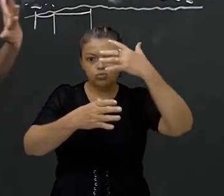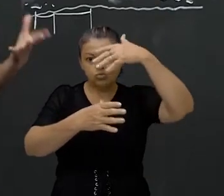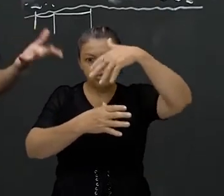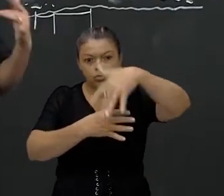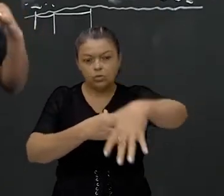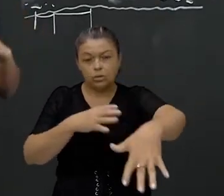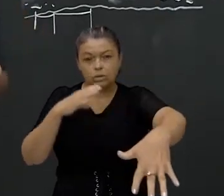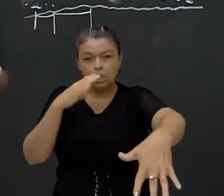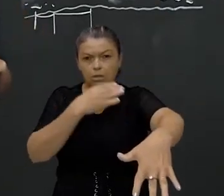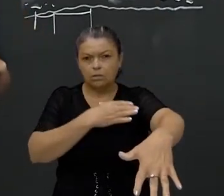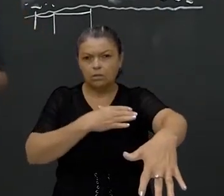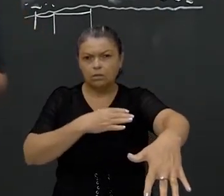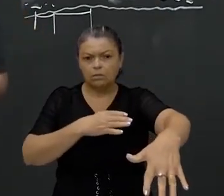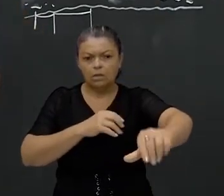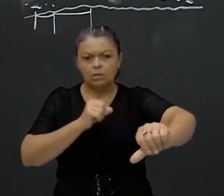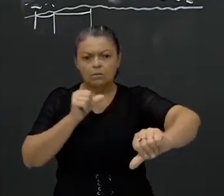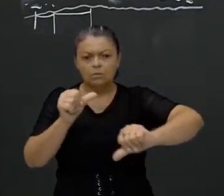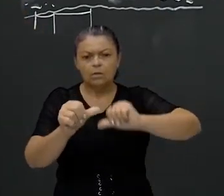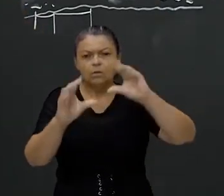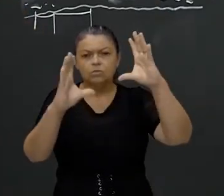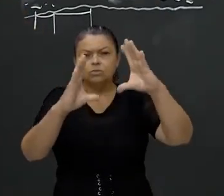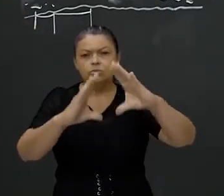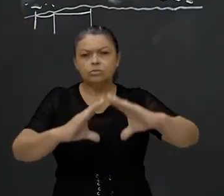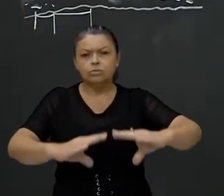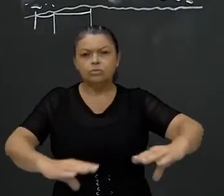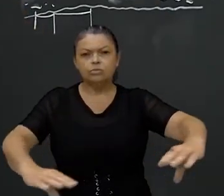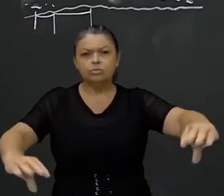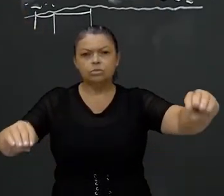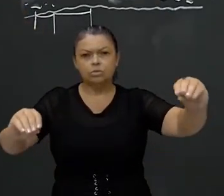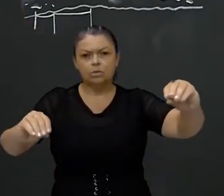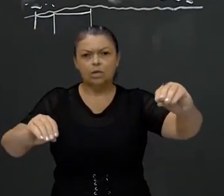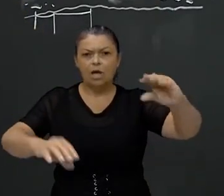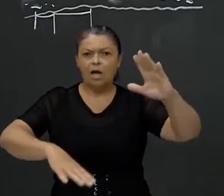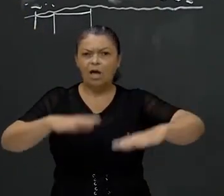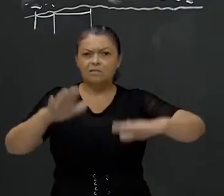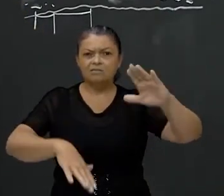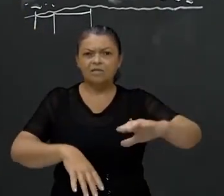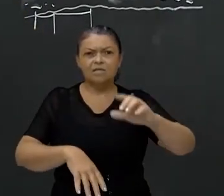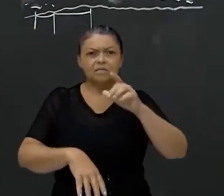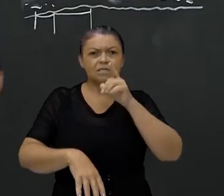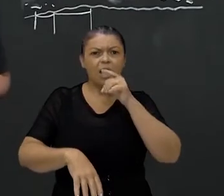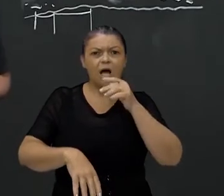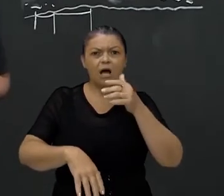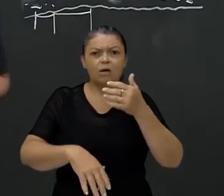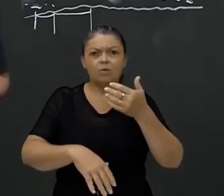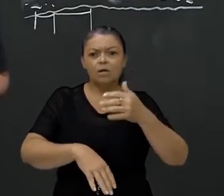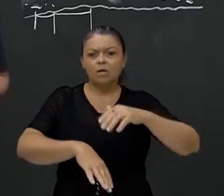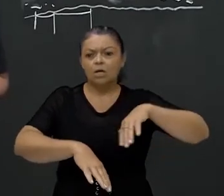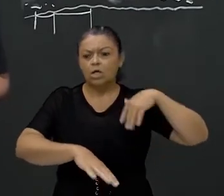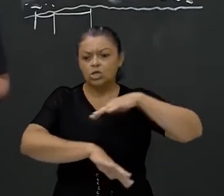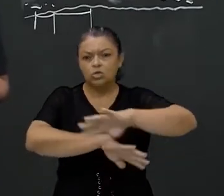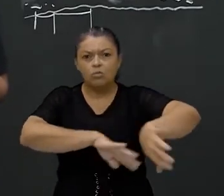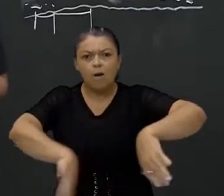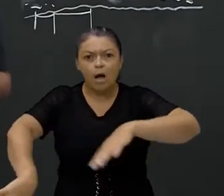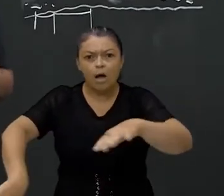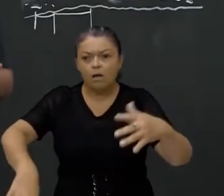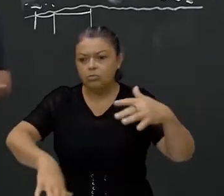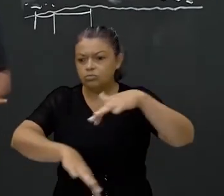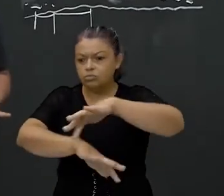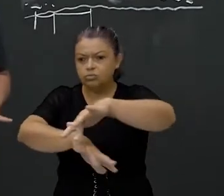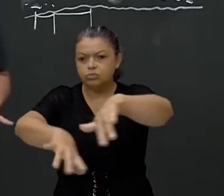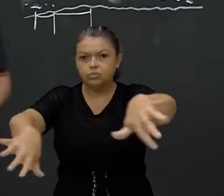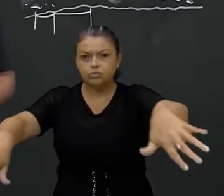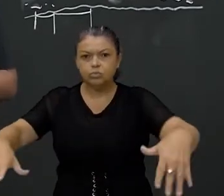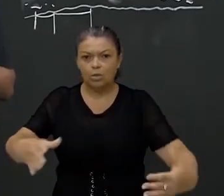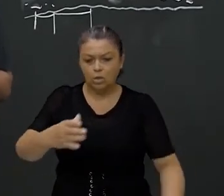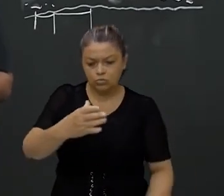resfriamento, dependendo da temperatura do ambiente, às vezes esse magma já cai na água. Então, resfriamento vai ser rápido. Rochas, por exemplo, como o